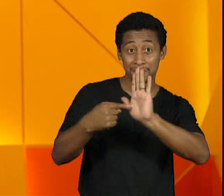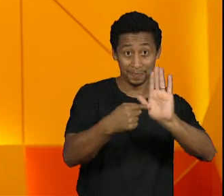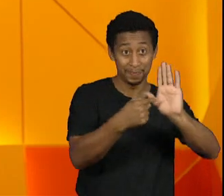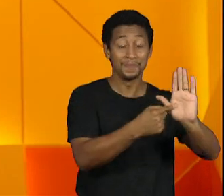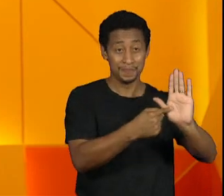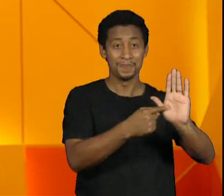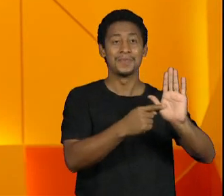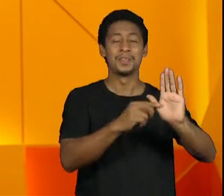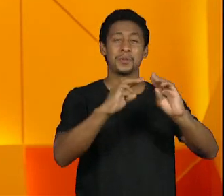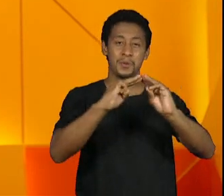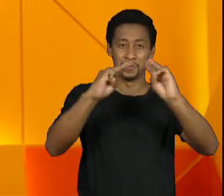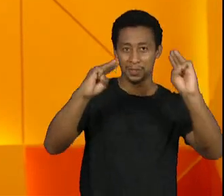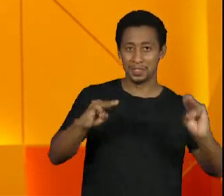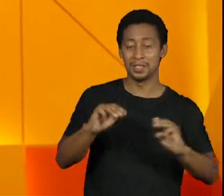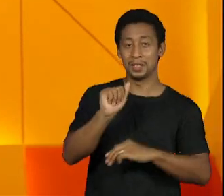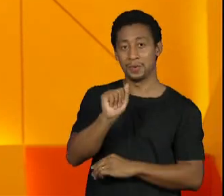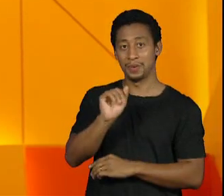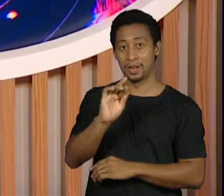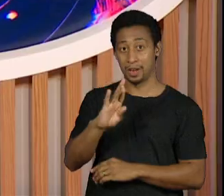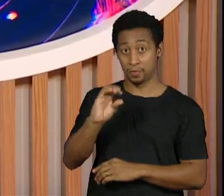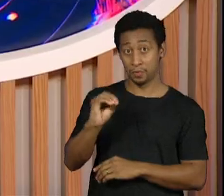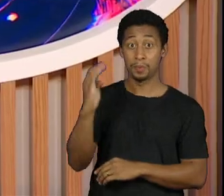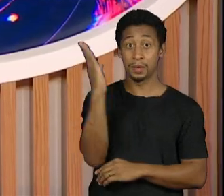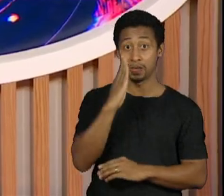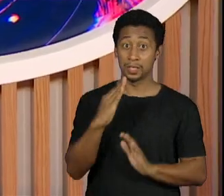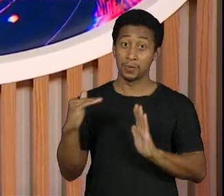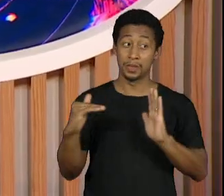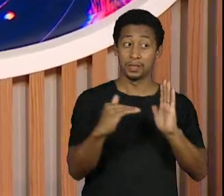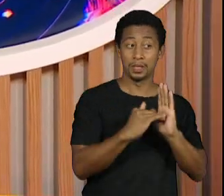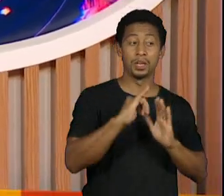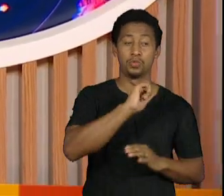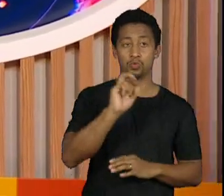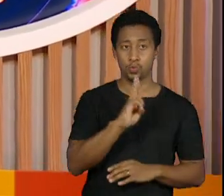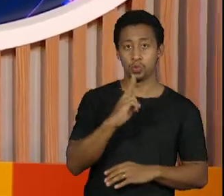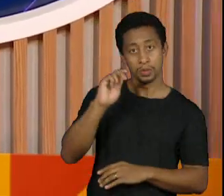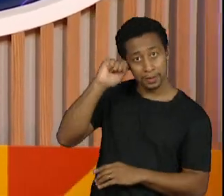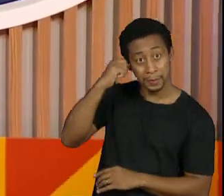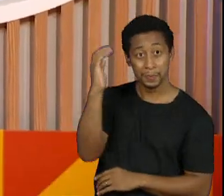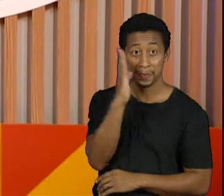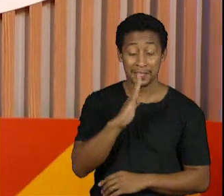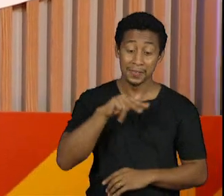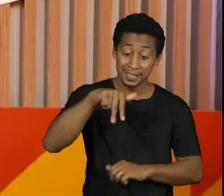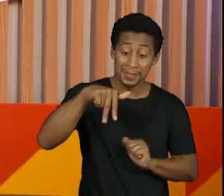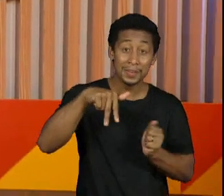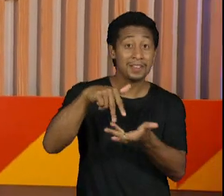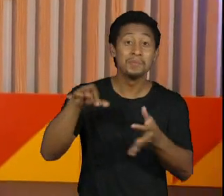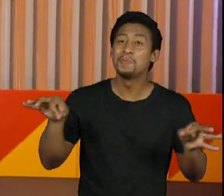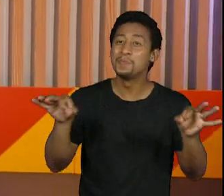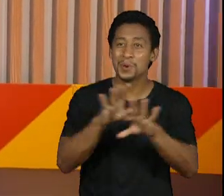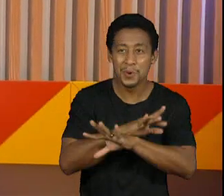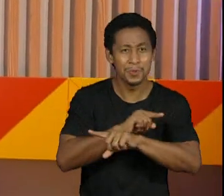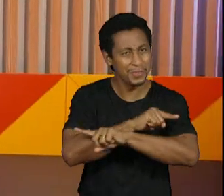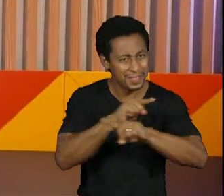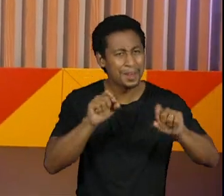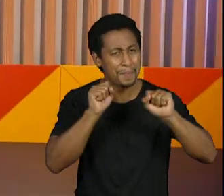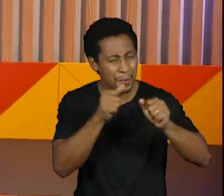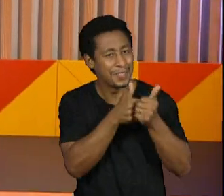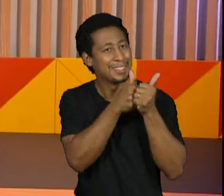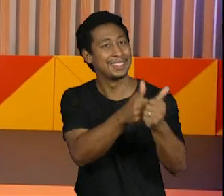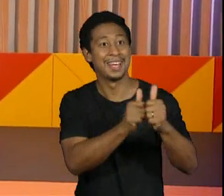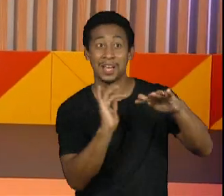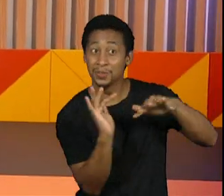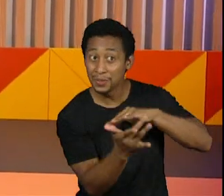junho no Museu Afro Brasil E o Estação Livre fica por aqui e nos acompanhe nas redes sociais para não perder nenhum